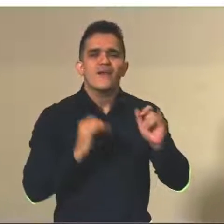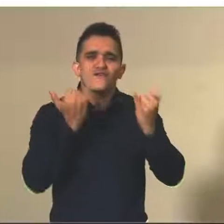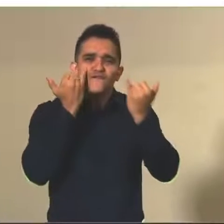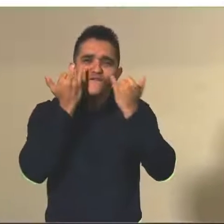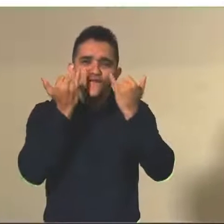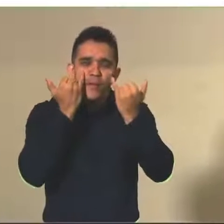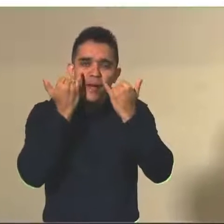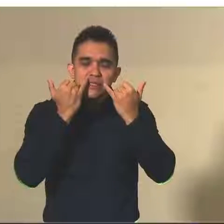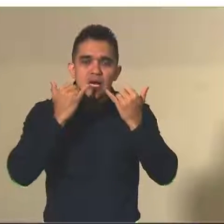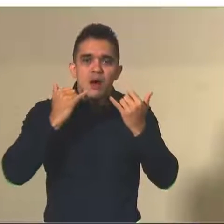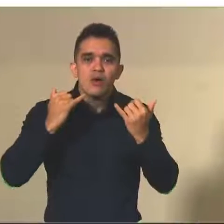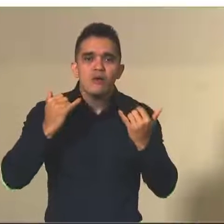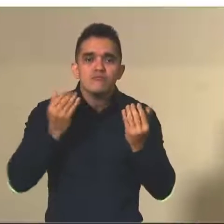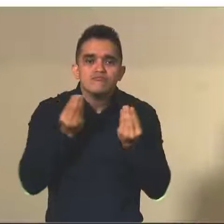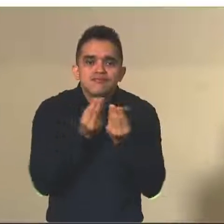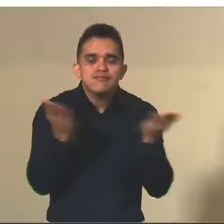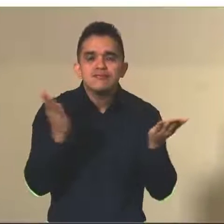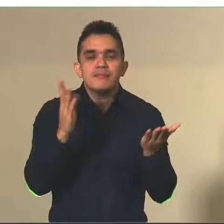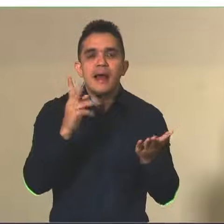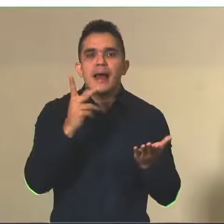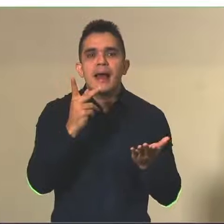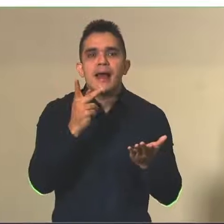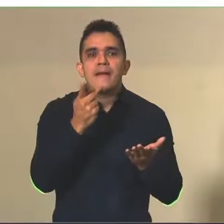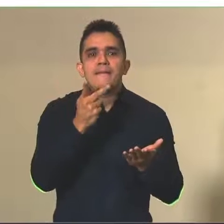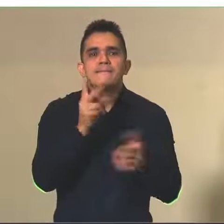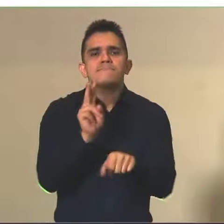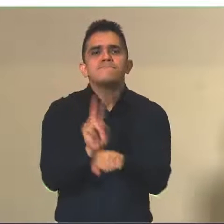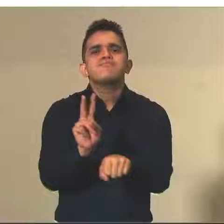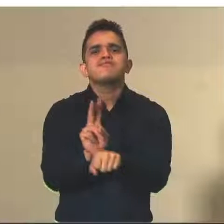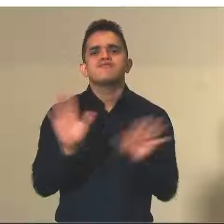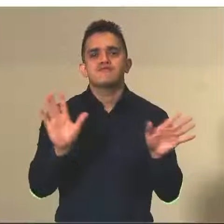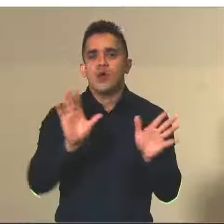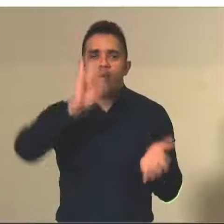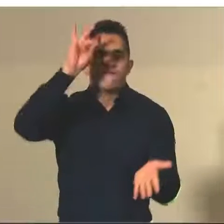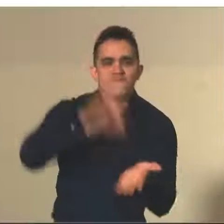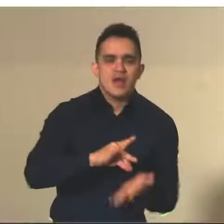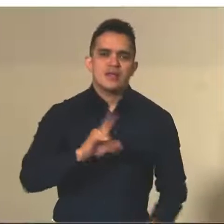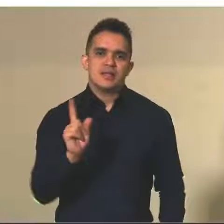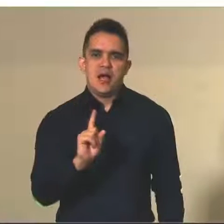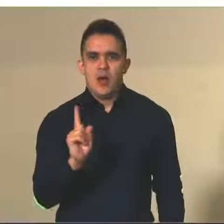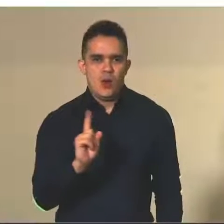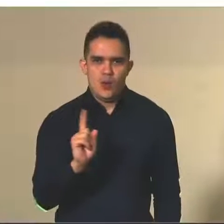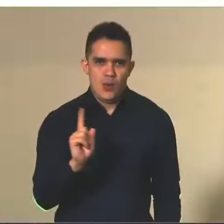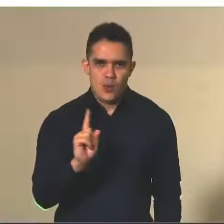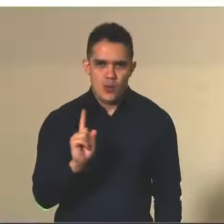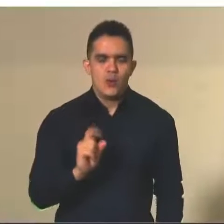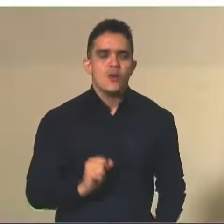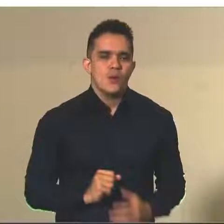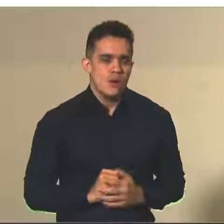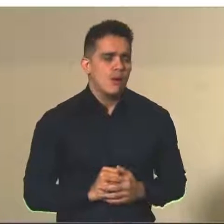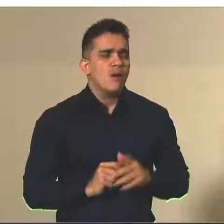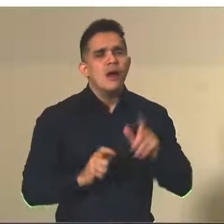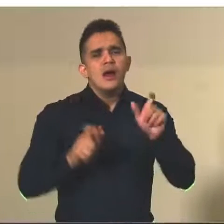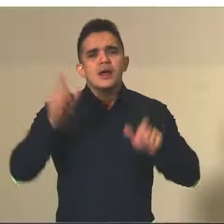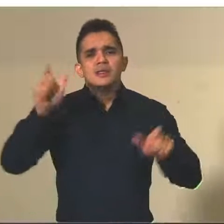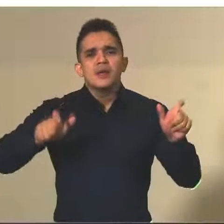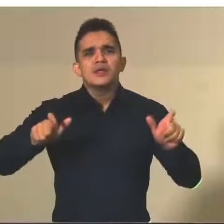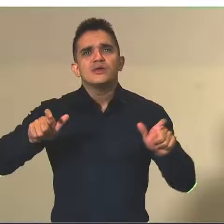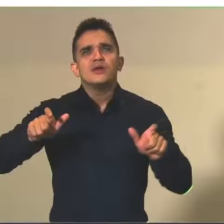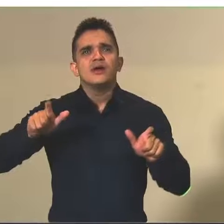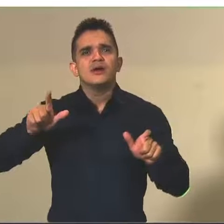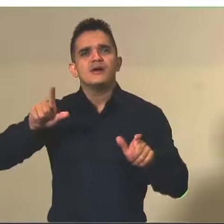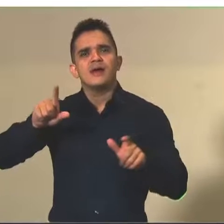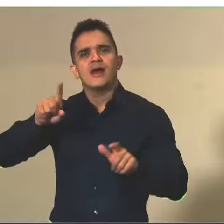isso ainda continua sendo apurado, mas os dados das eliminações e dos problemas logísticos. Os participantes eliminados, nós